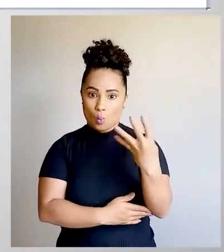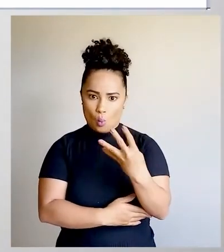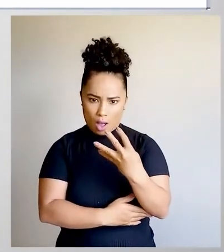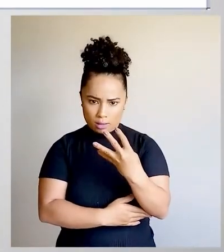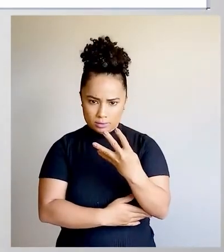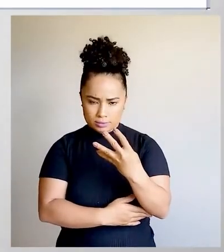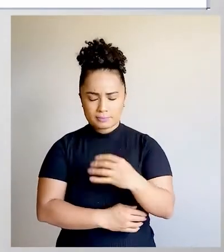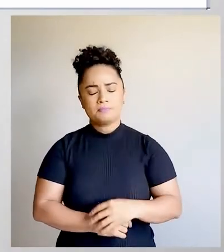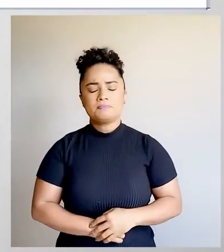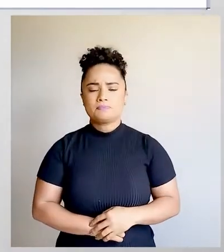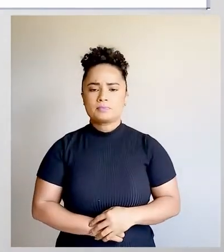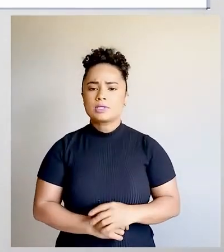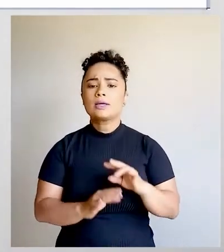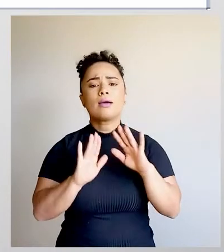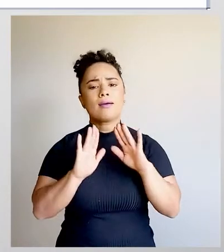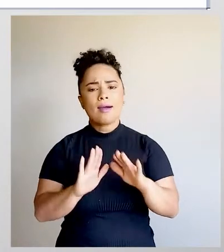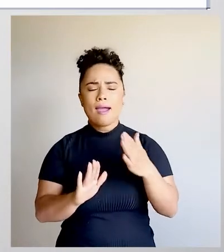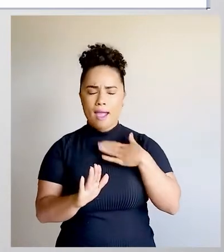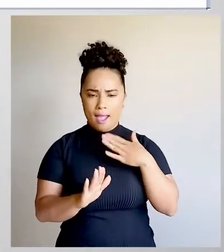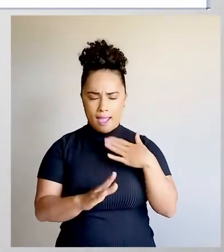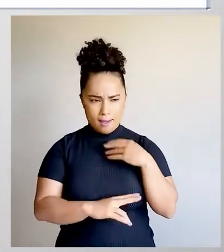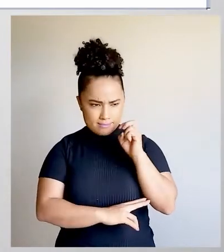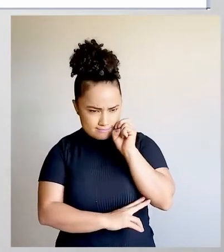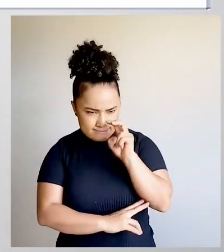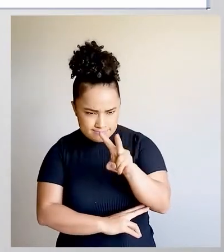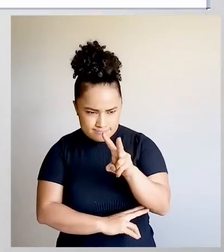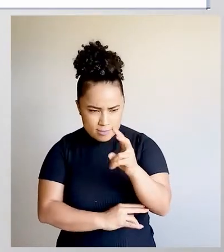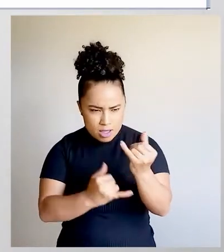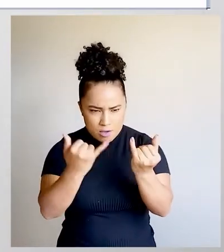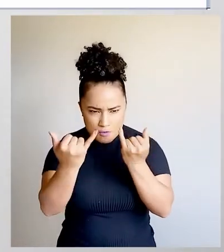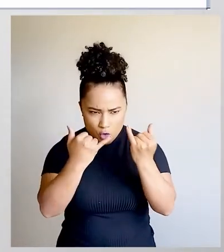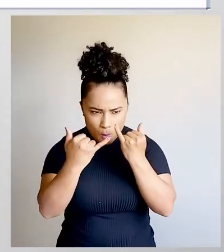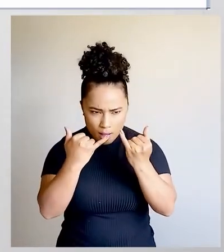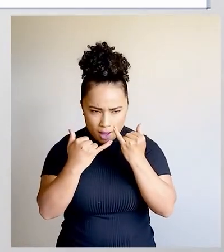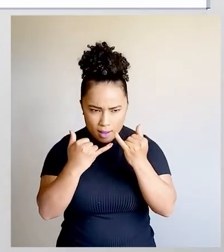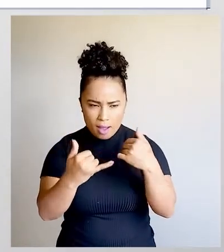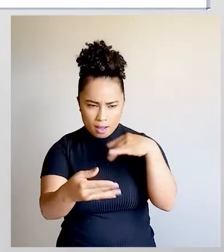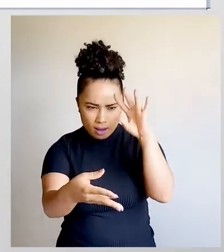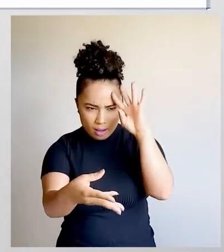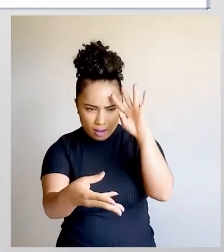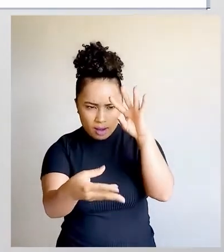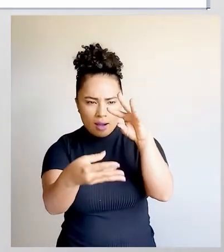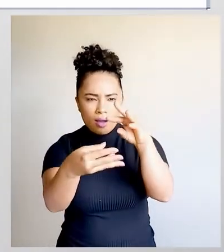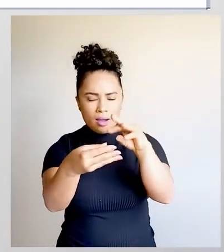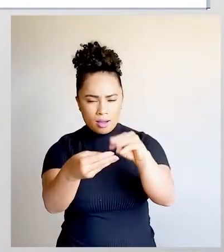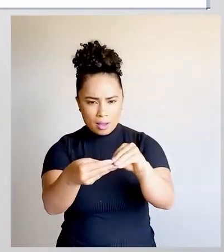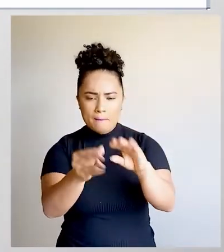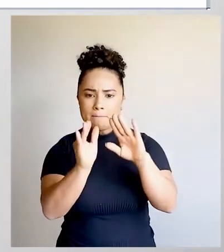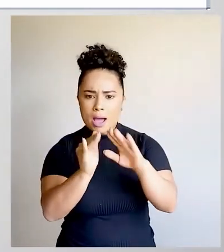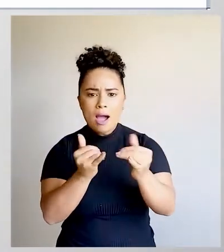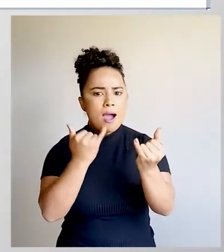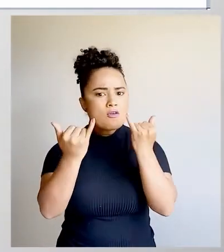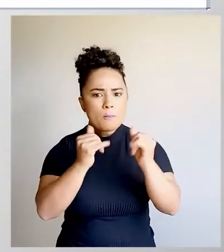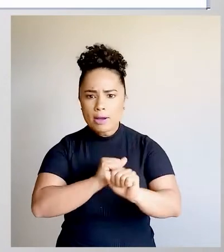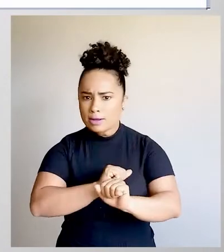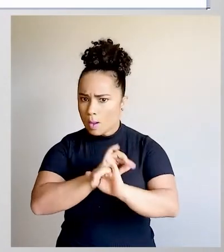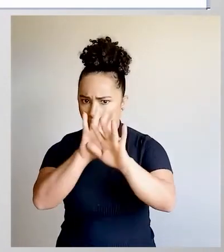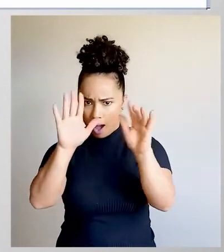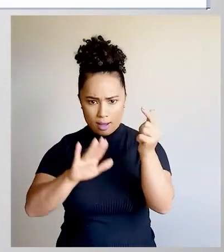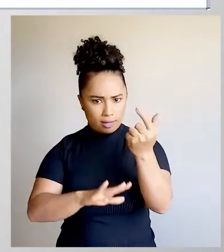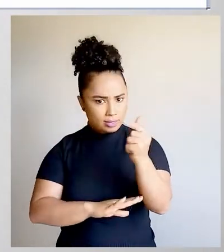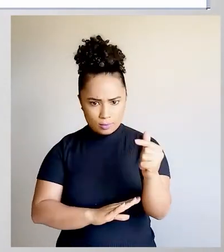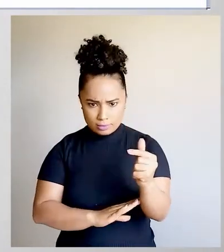no texto. Inferir uma informação implícita no texto.